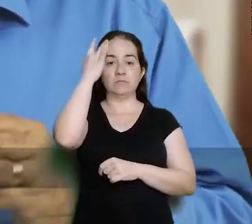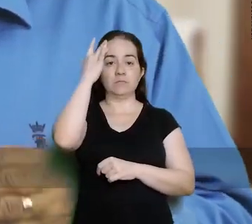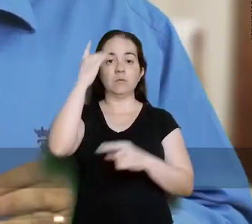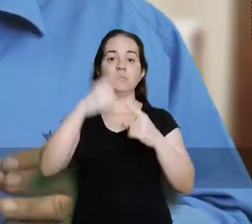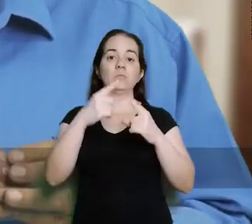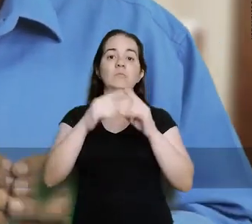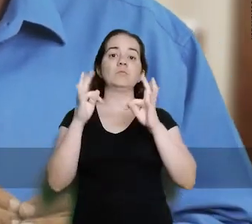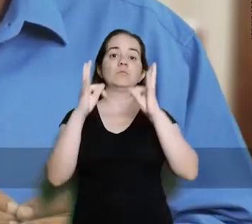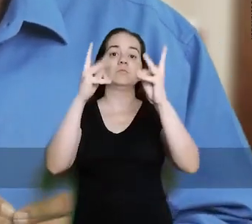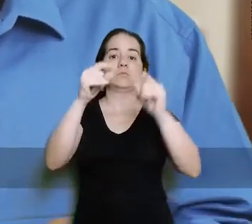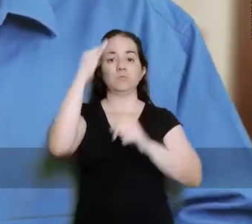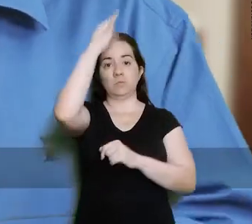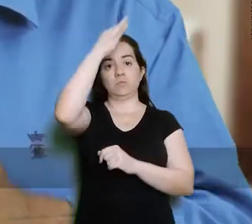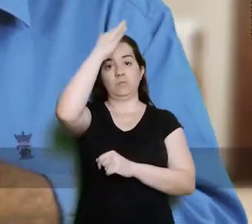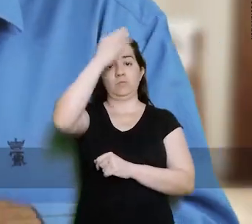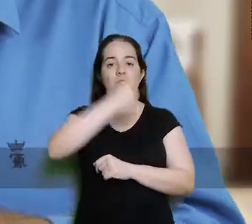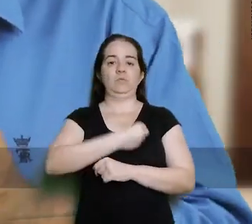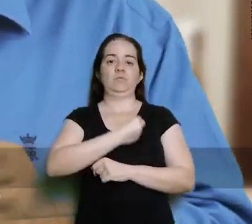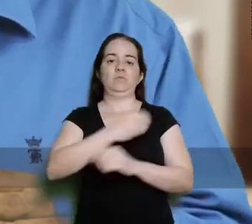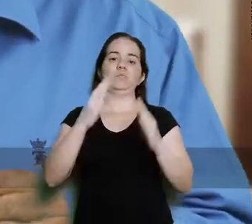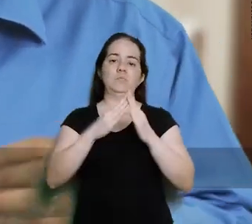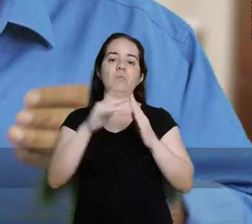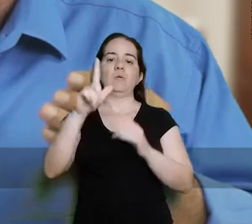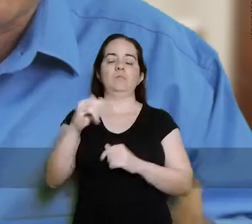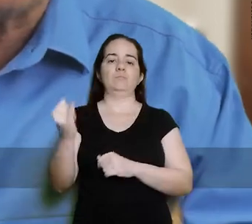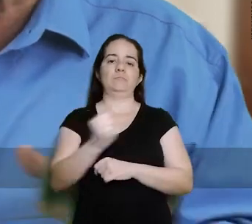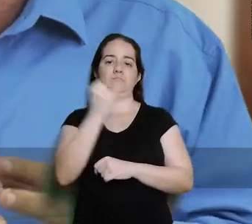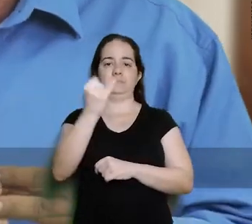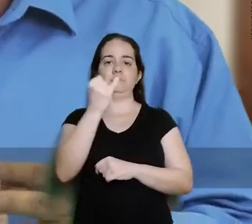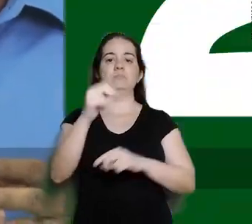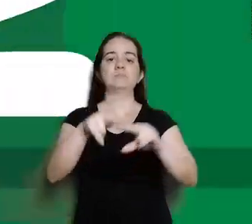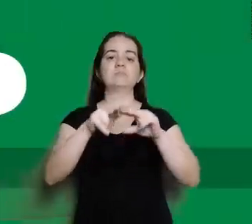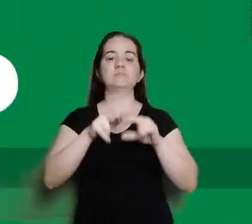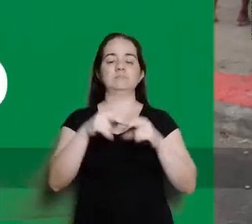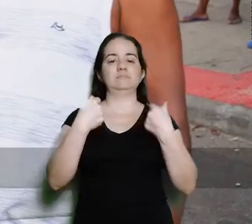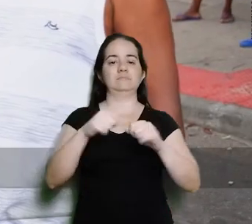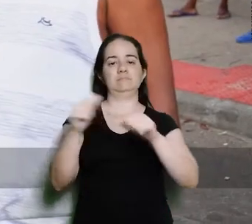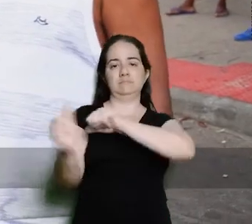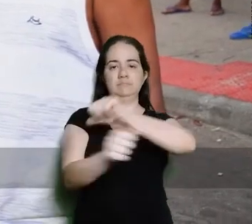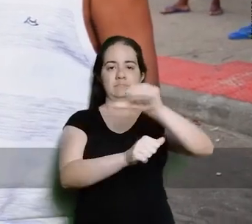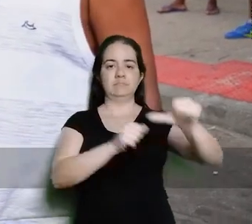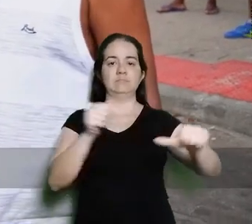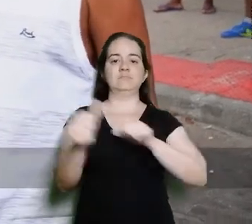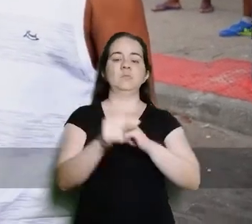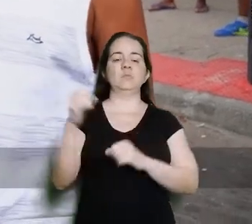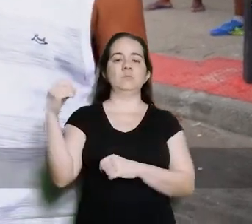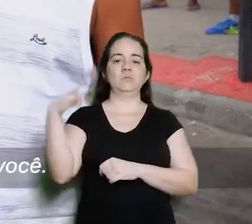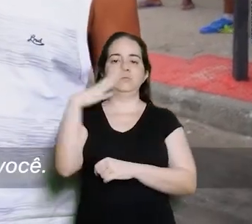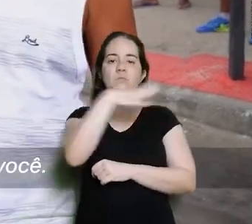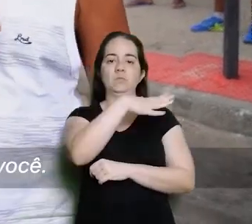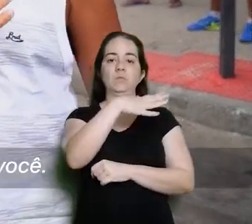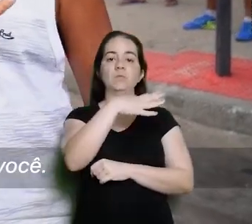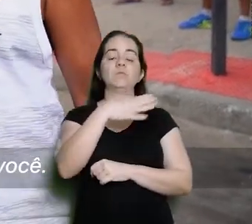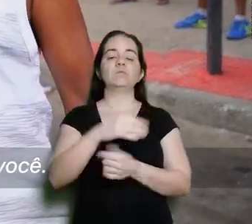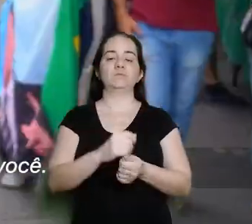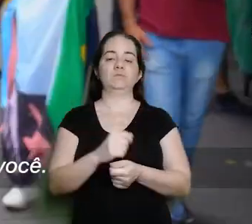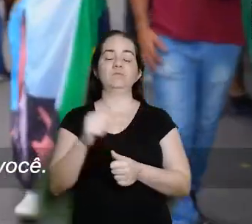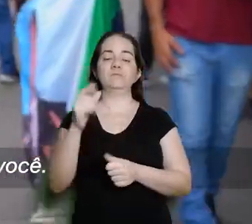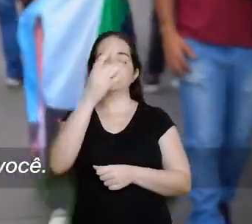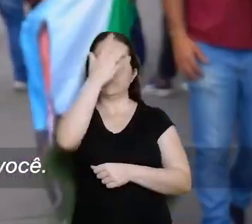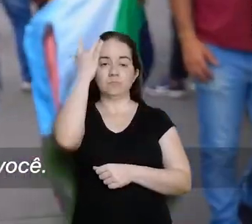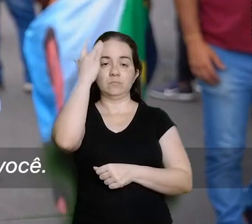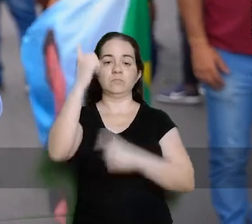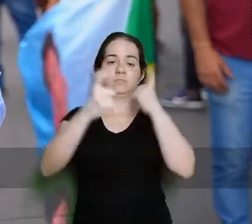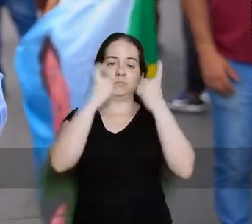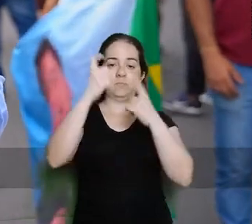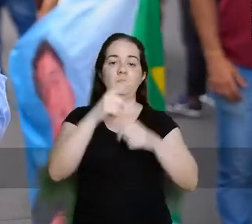Ninguém pode ficar de fora, porque cada capixaba é o que importa. É hora de virar a página e deixar quem não se